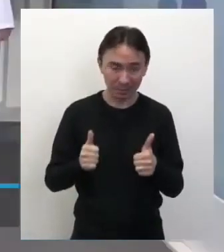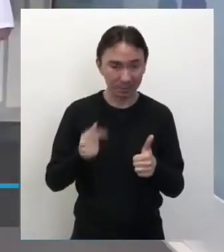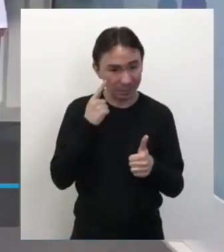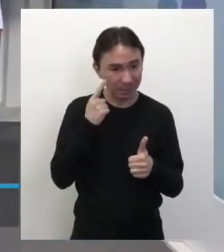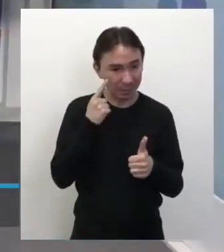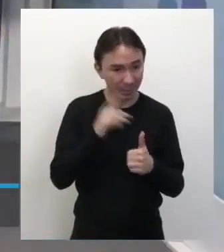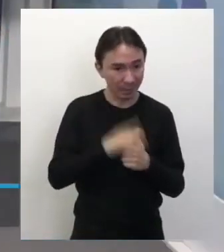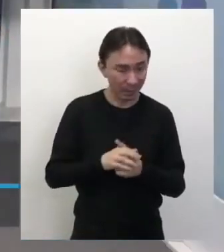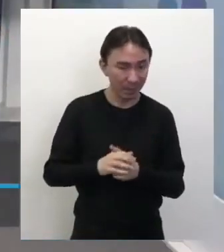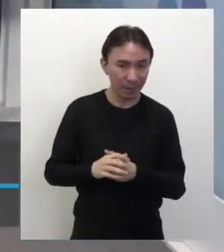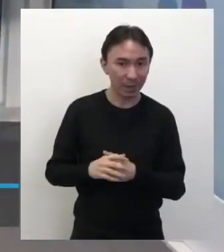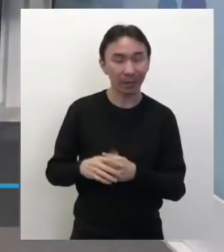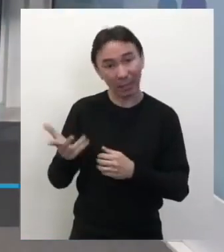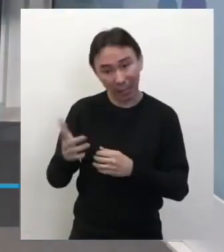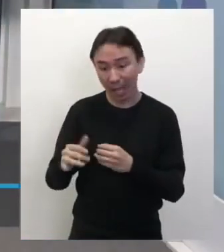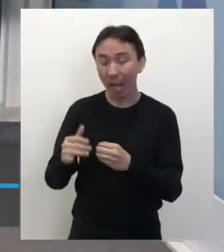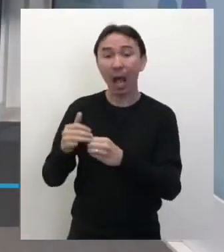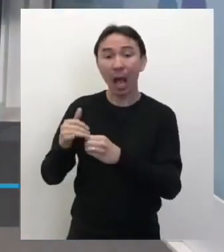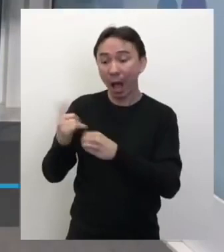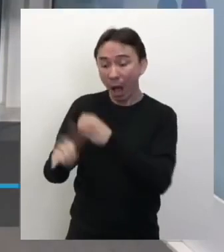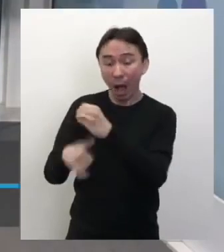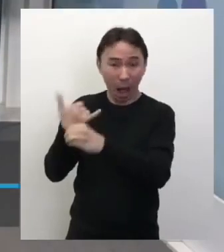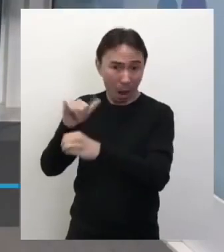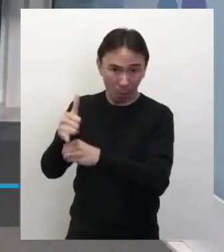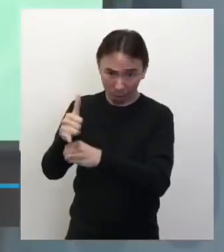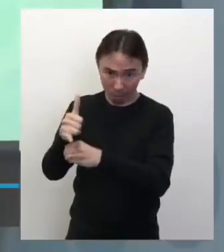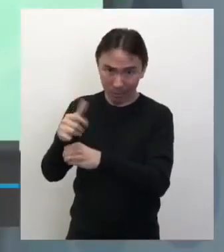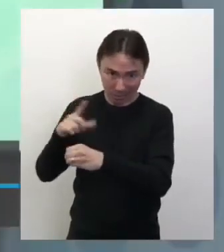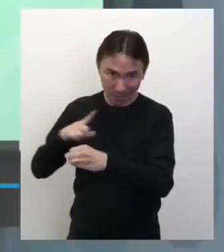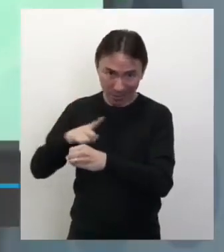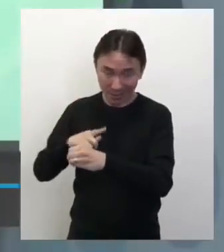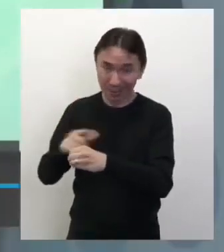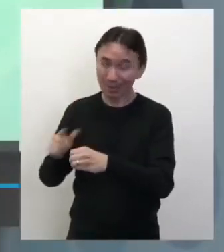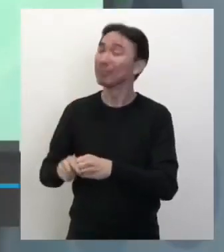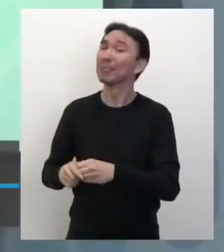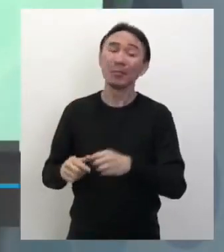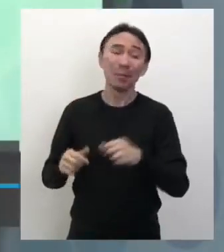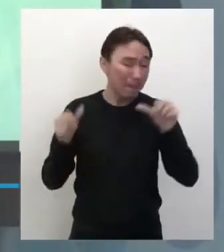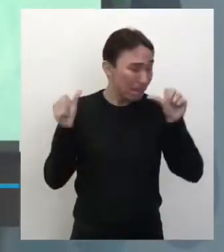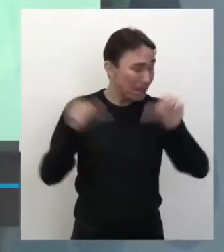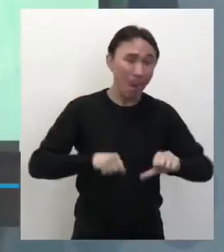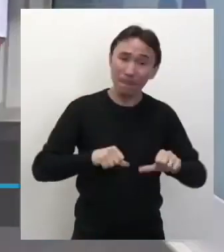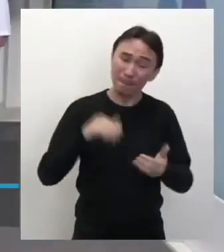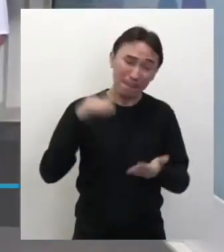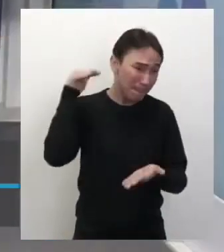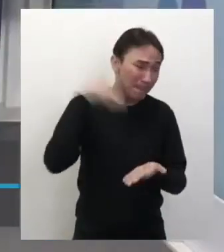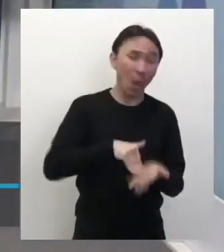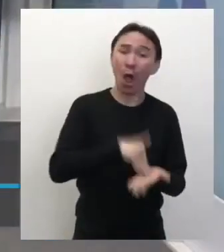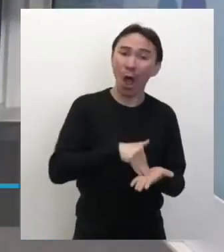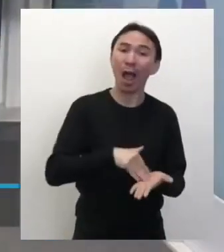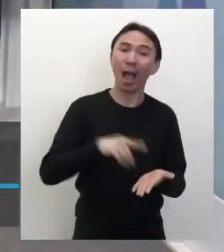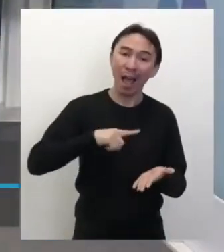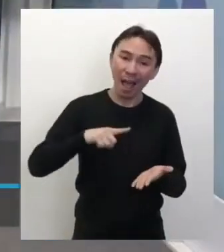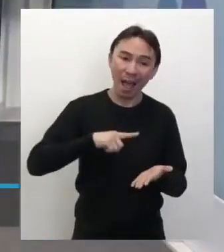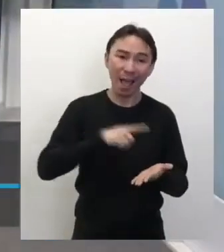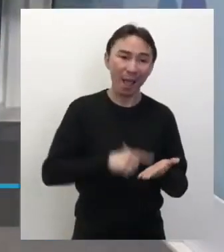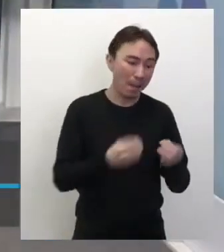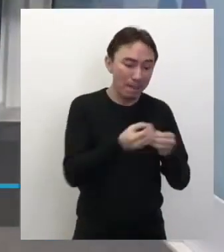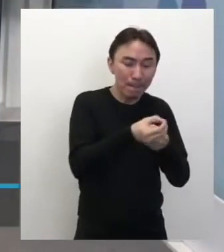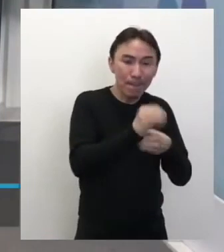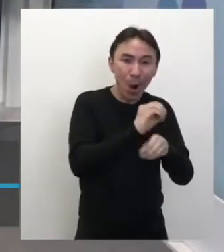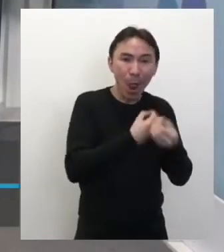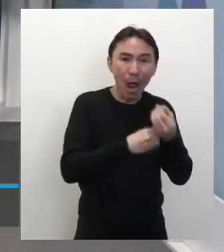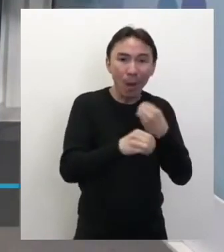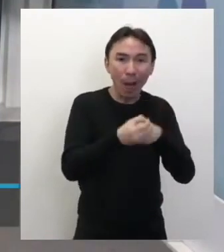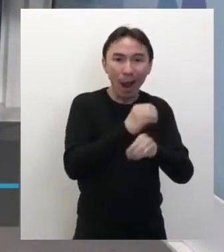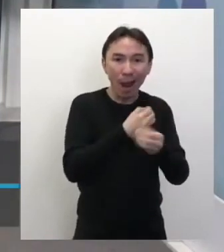átomo ainda vem a molécula, né? Sim, aí tem a união dos átomos que vai formar a molécula. Que são muito pequenininhos, muito pequenos. A célula é pequena,